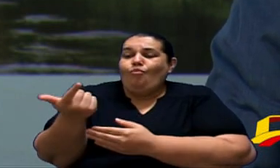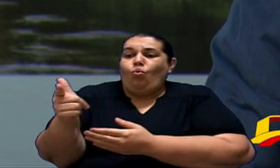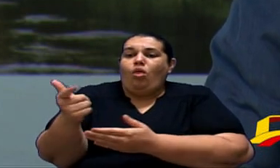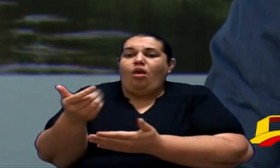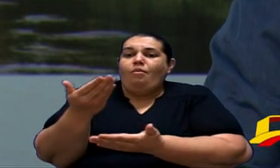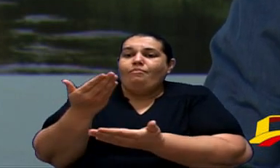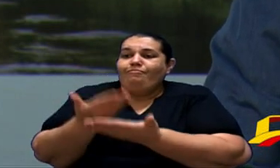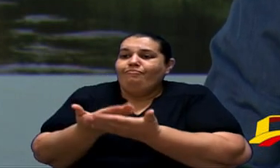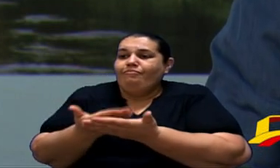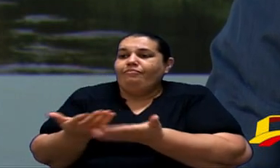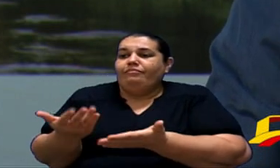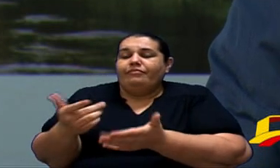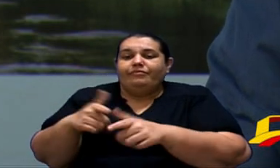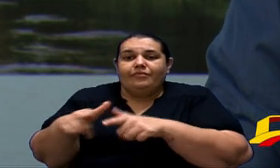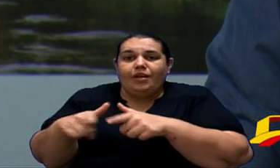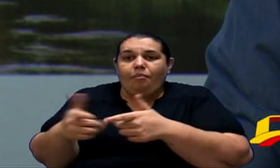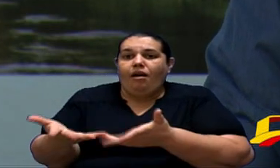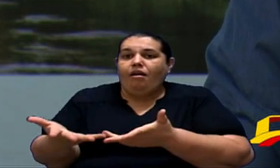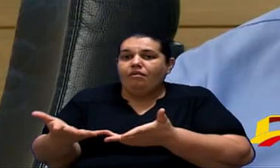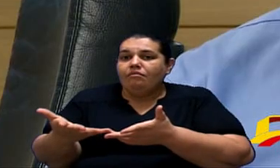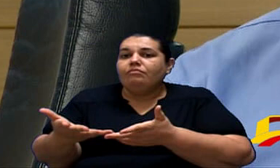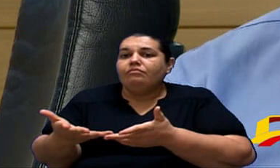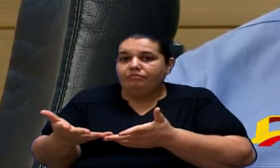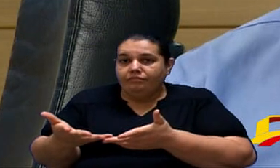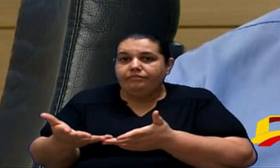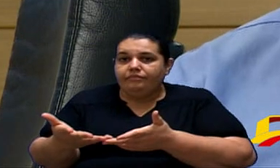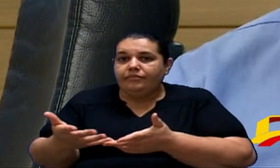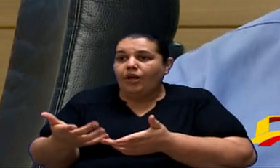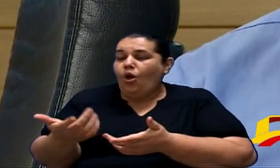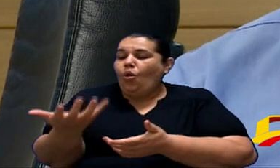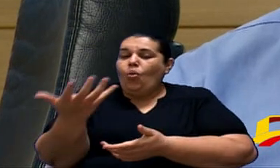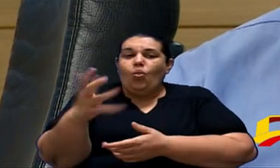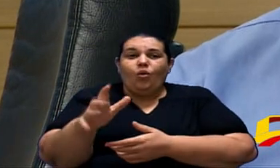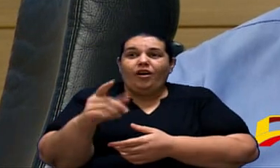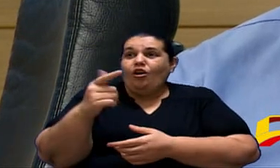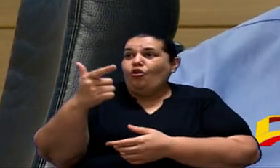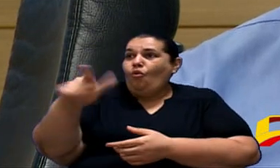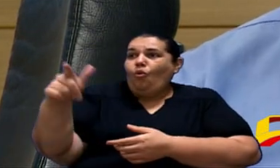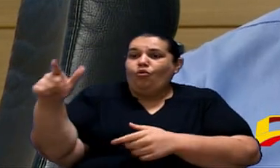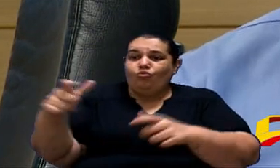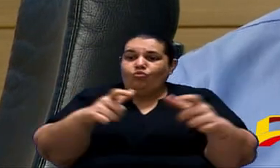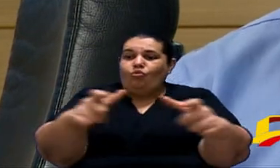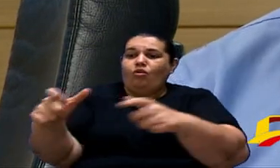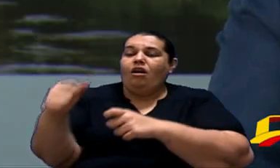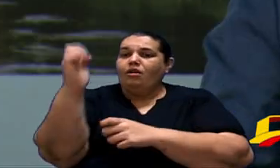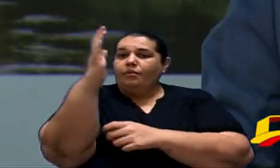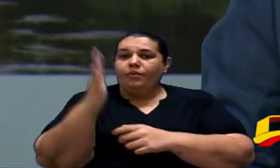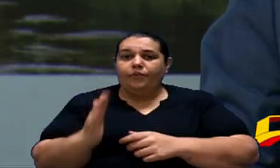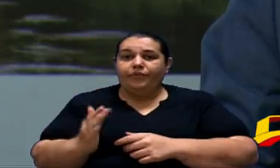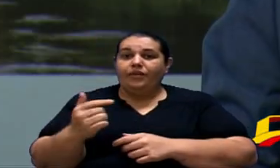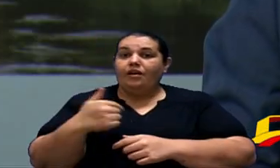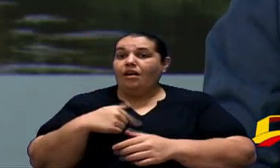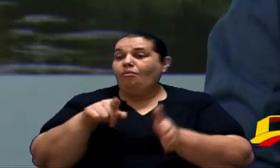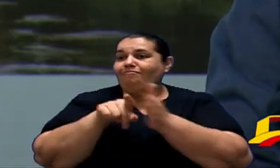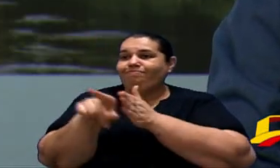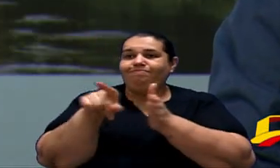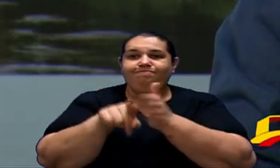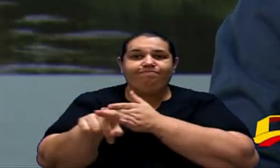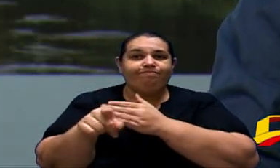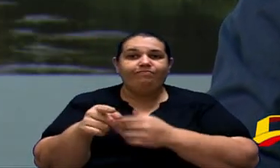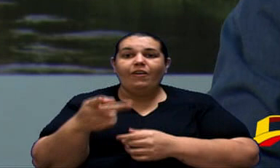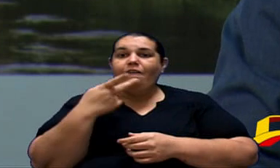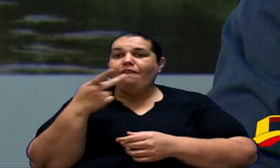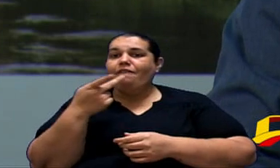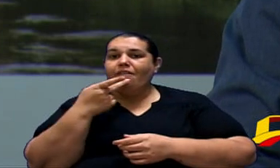E espero Que não Aconteça Em outras Cidades No Brasil Esse É um Questionamento Que eu Falo Que eu Penso